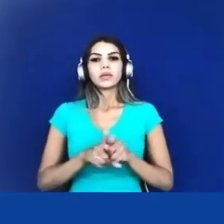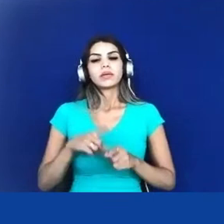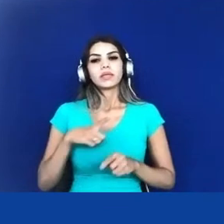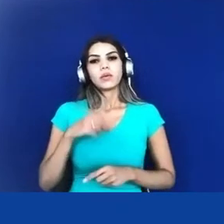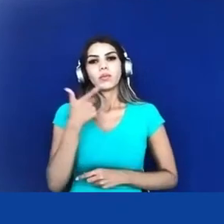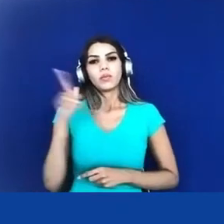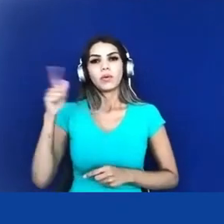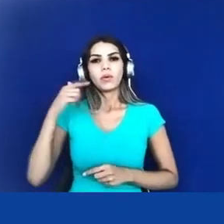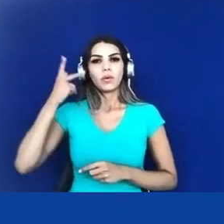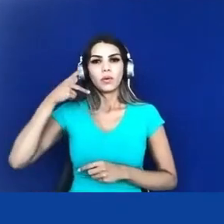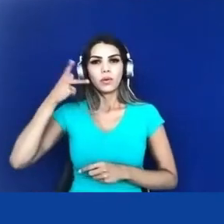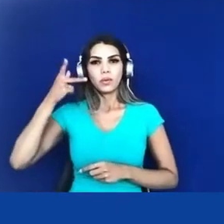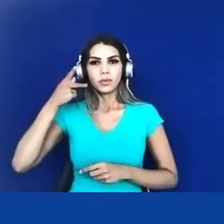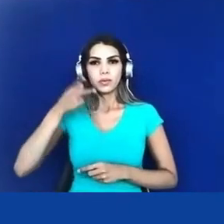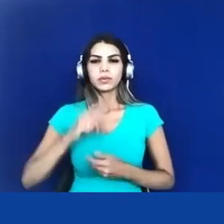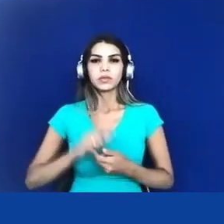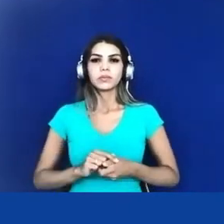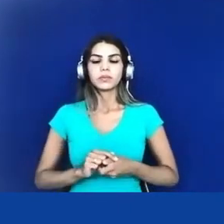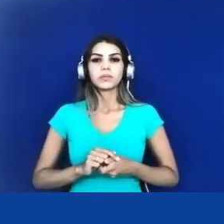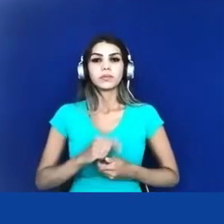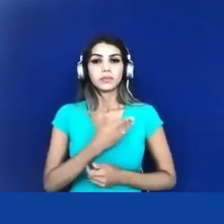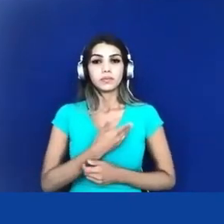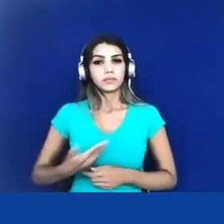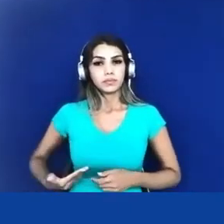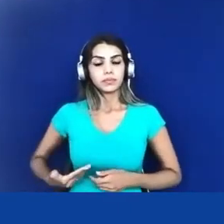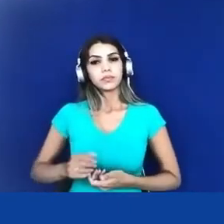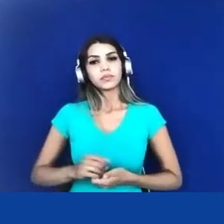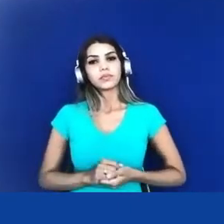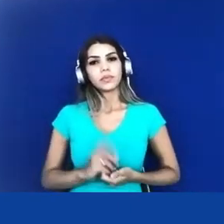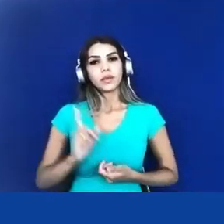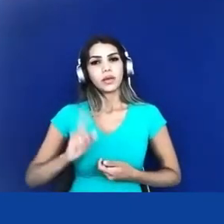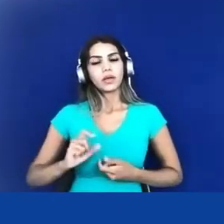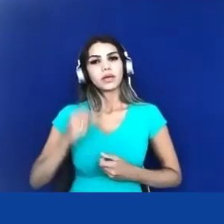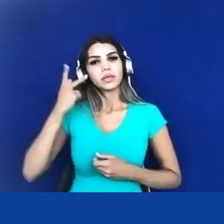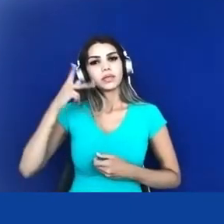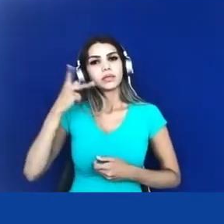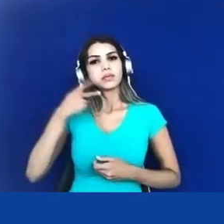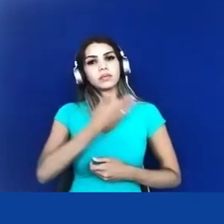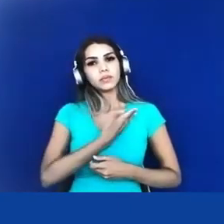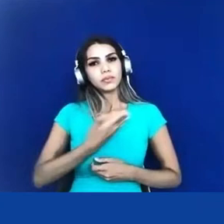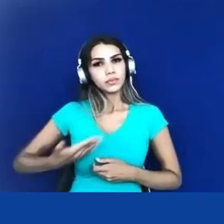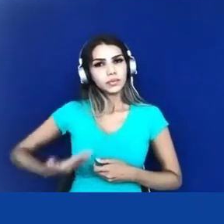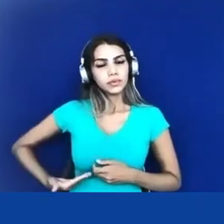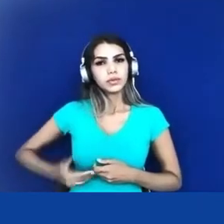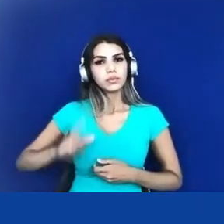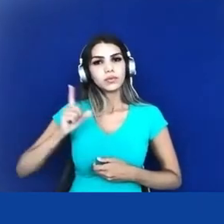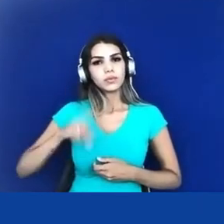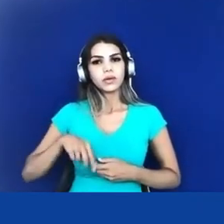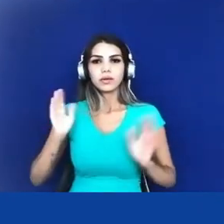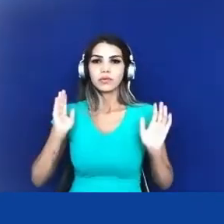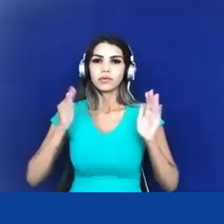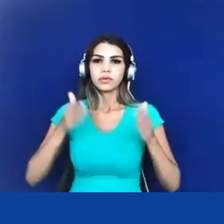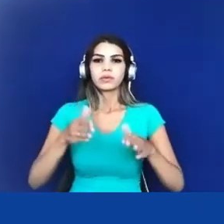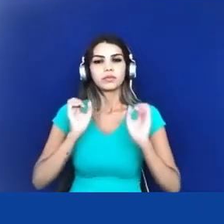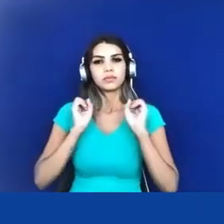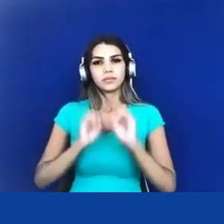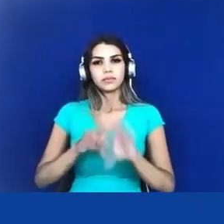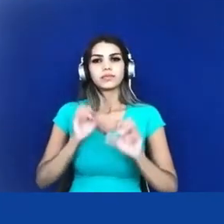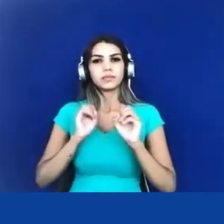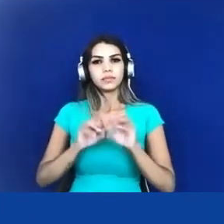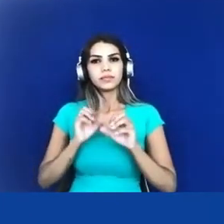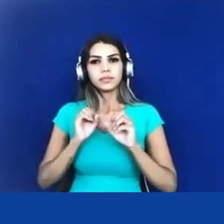pública que é essa política pública que tange a educação né nós